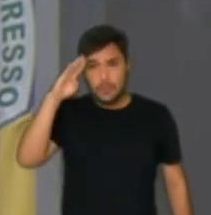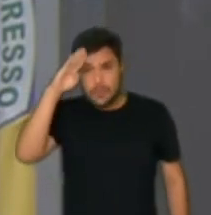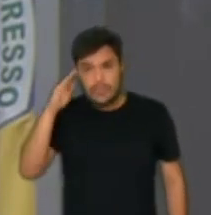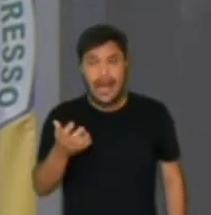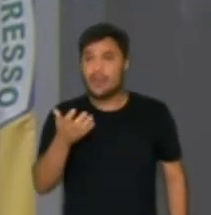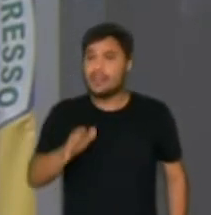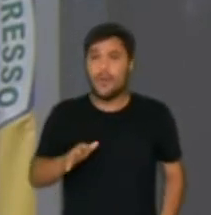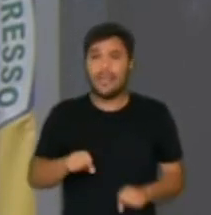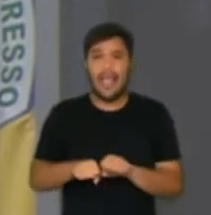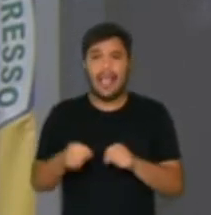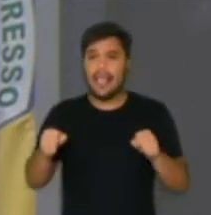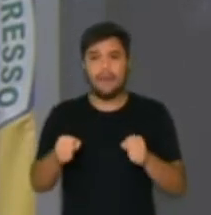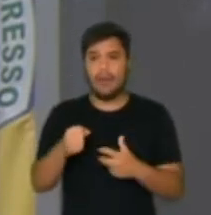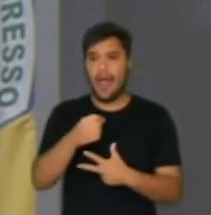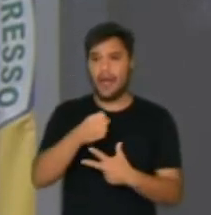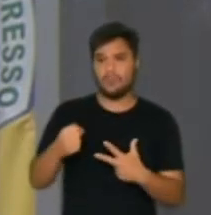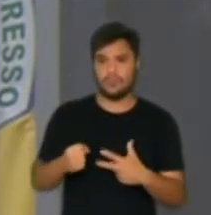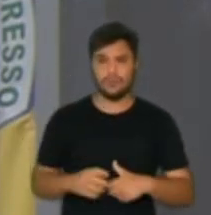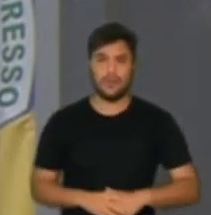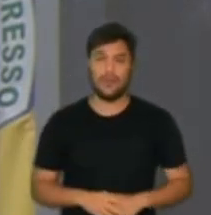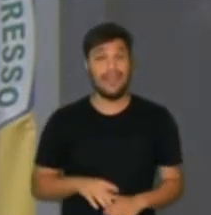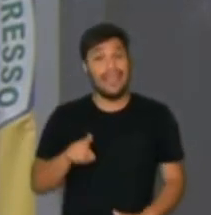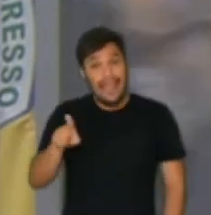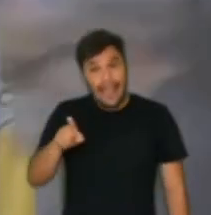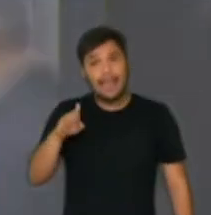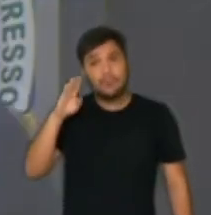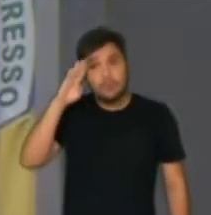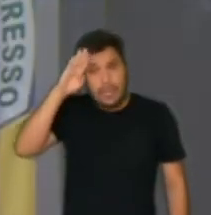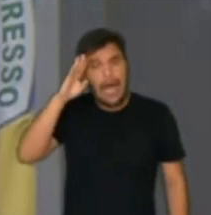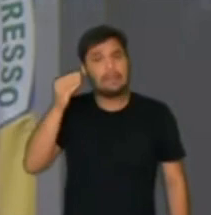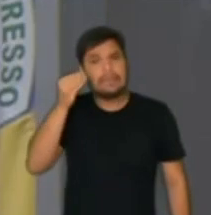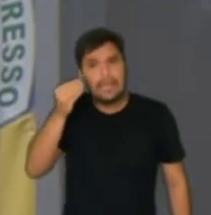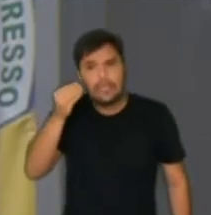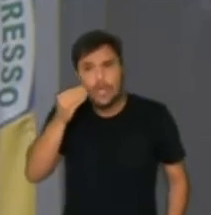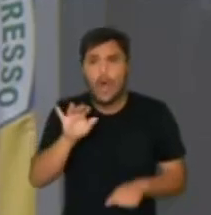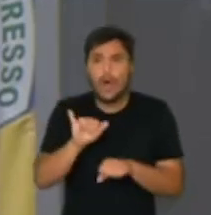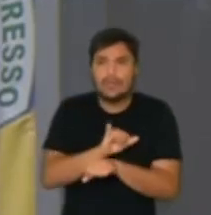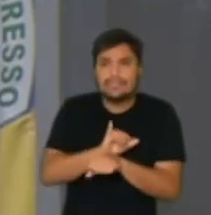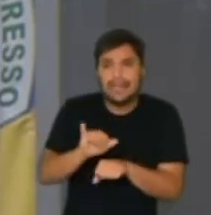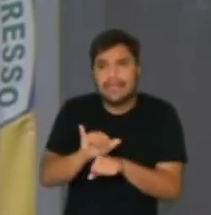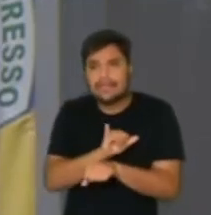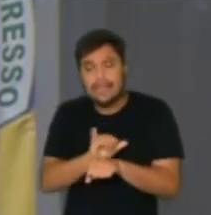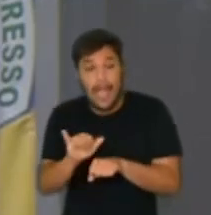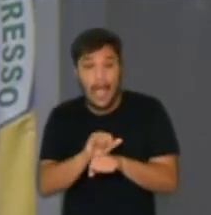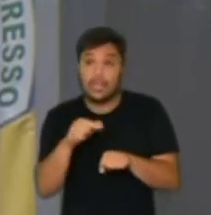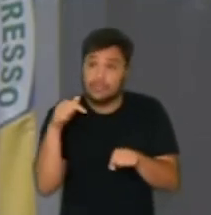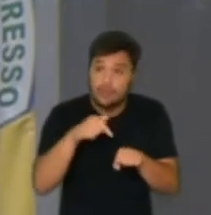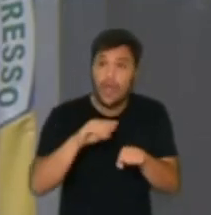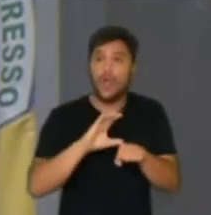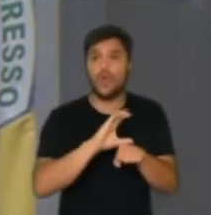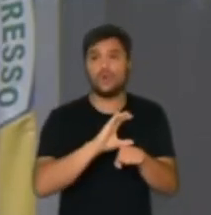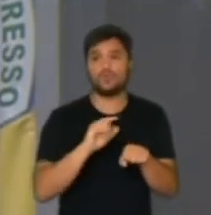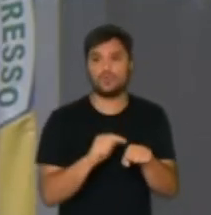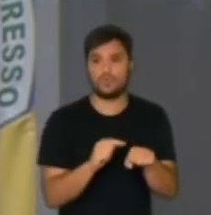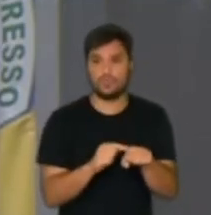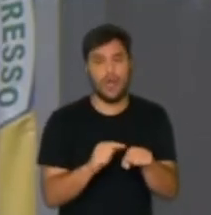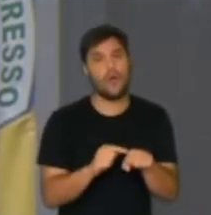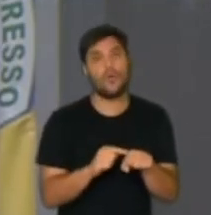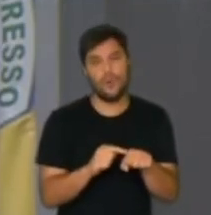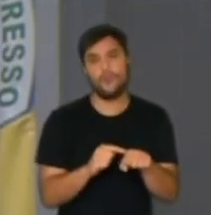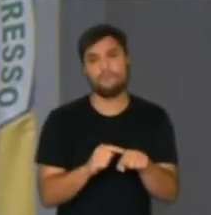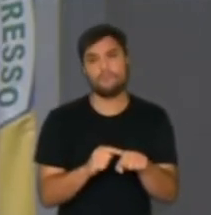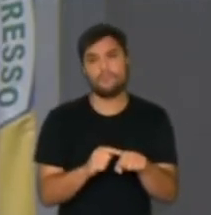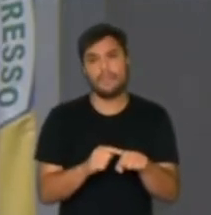Messias Bolsonaro. Ele tentou todos os mecanismos constitucionais para poder